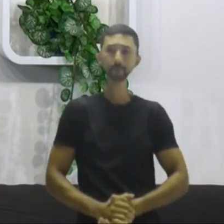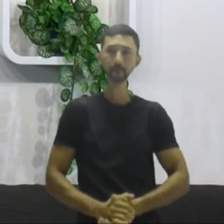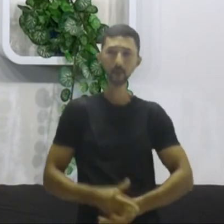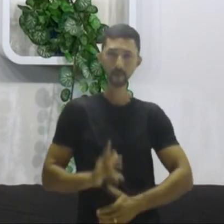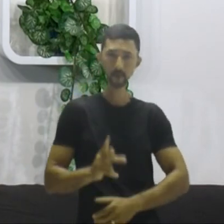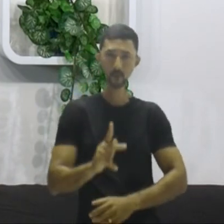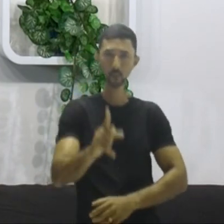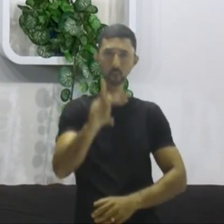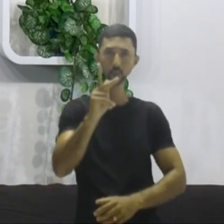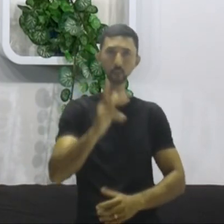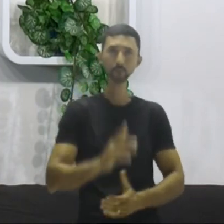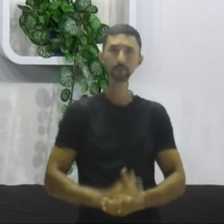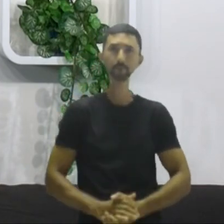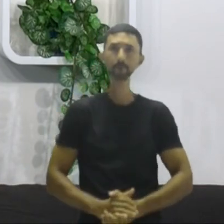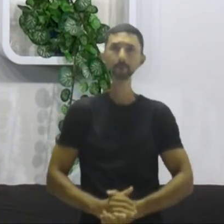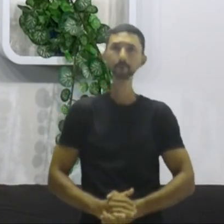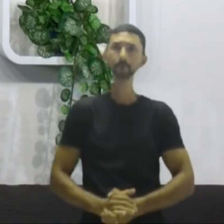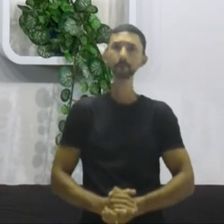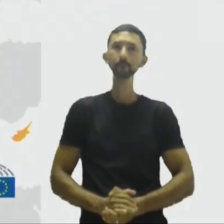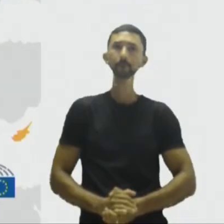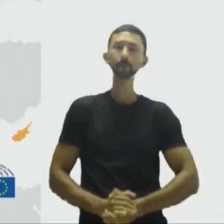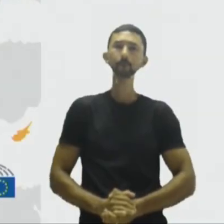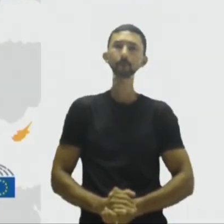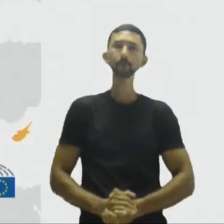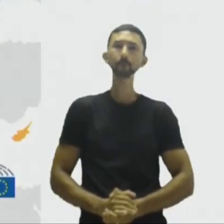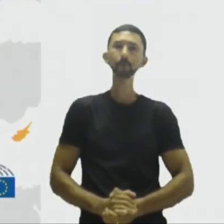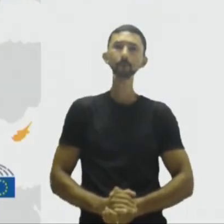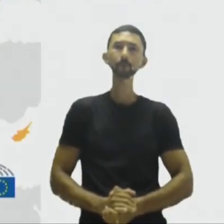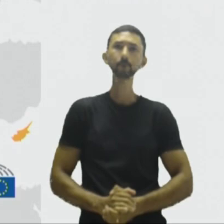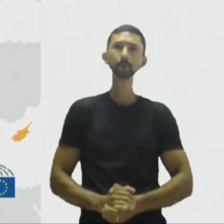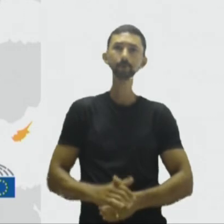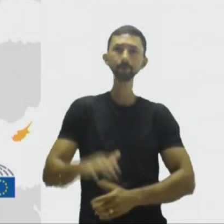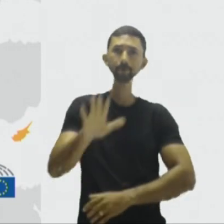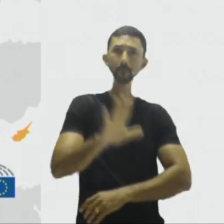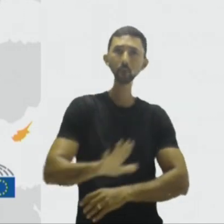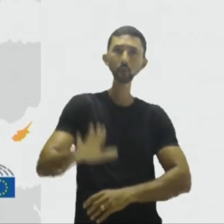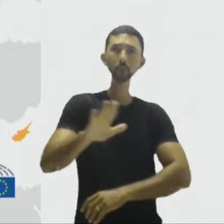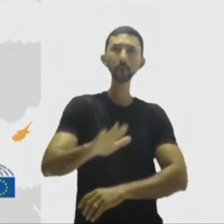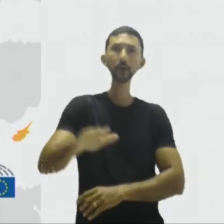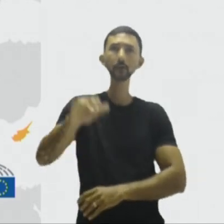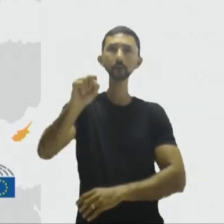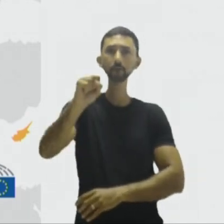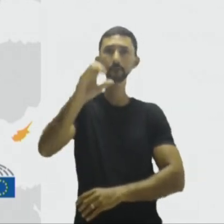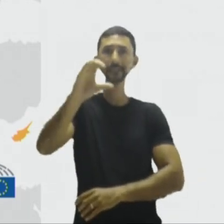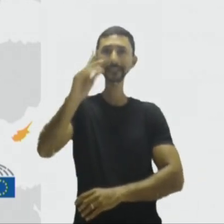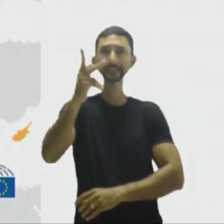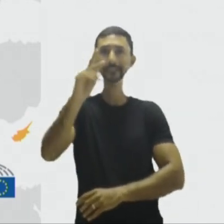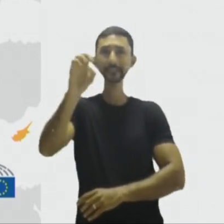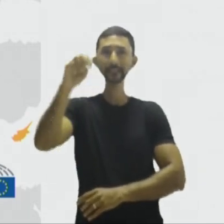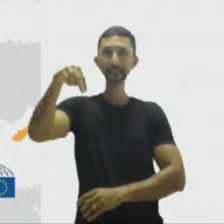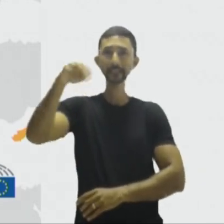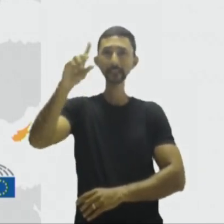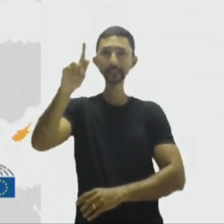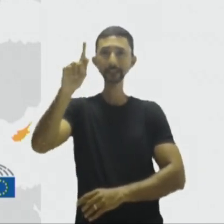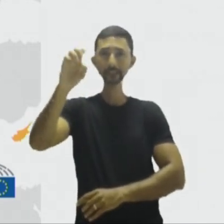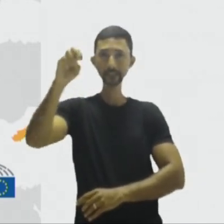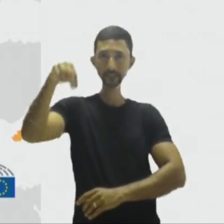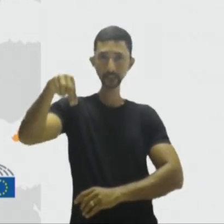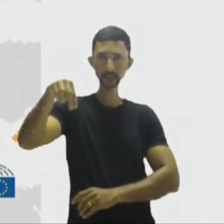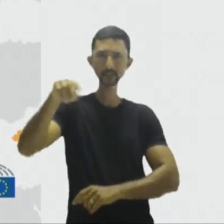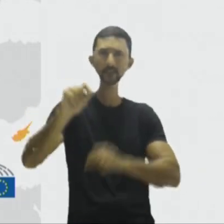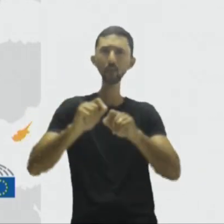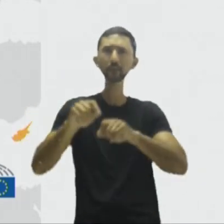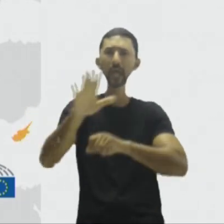avançar, então, que eu quero falar para vocês agora do espaço Schengen. o que que seria